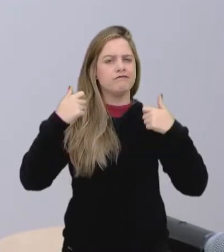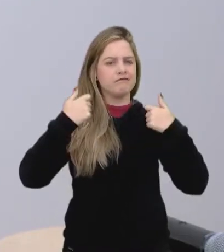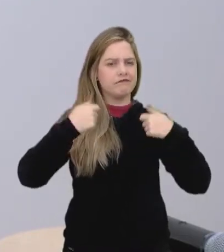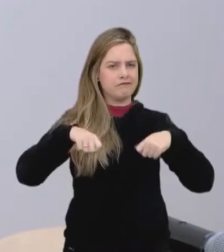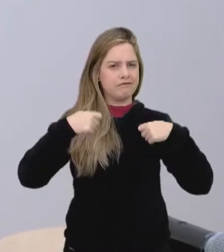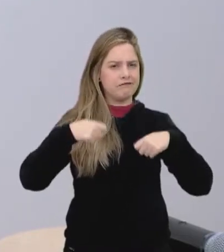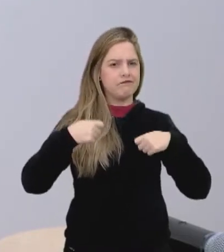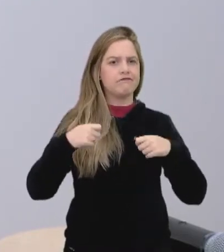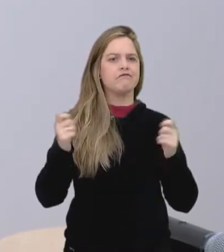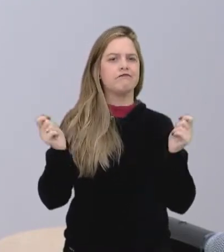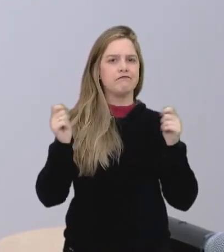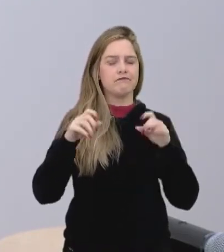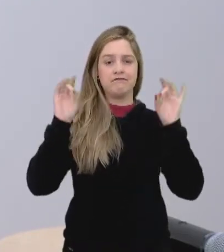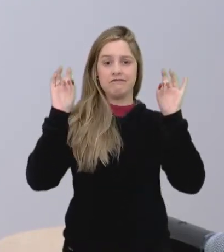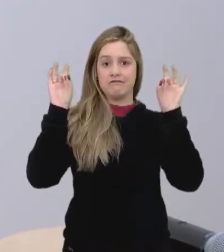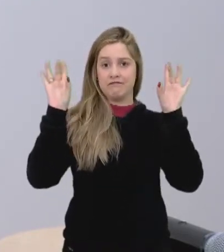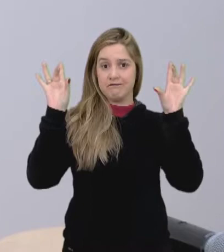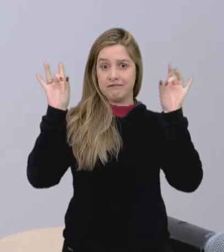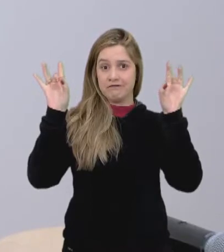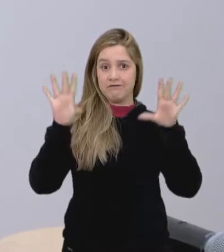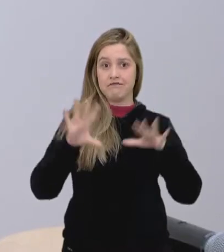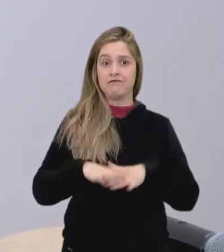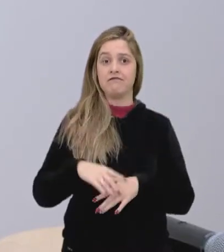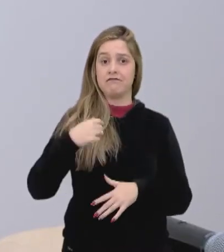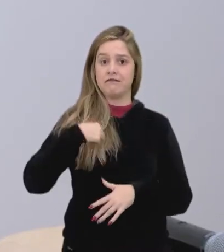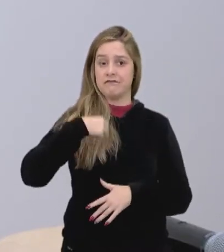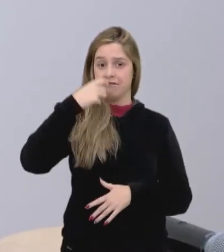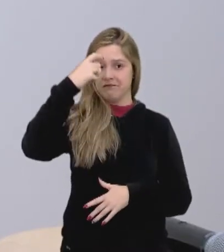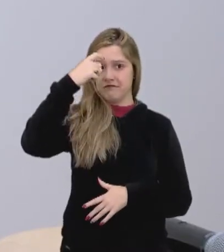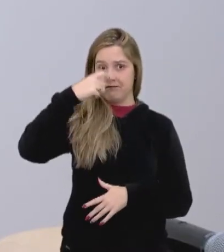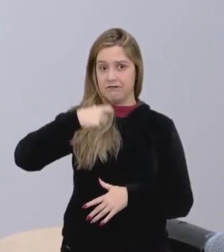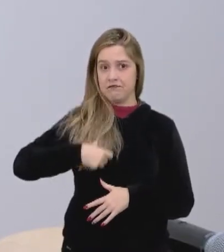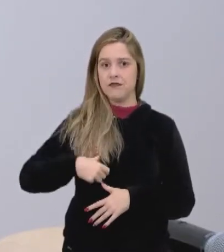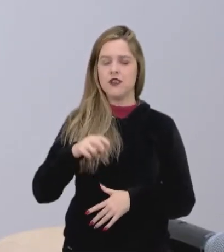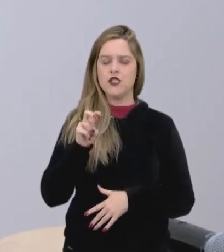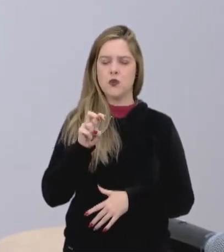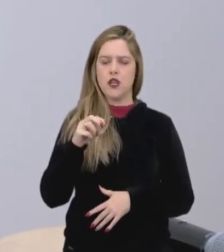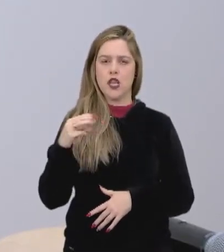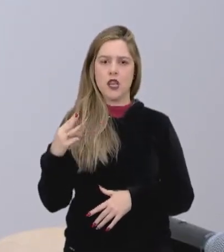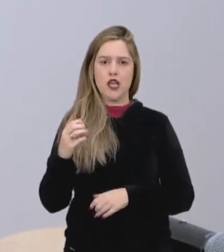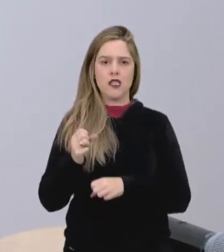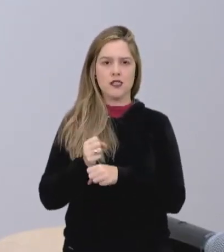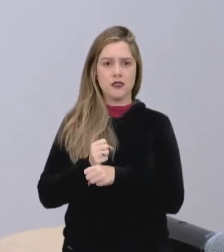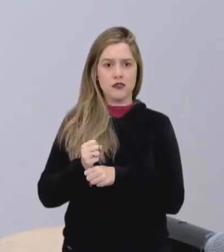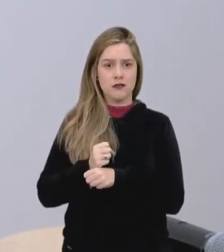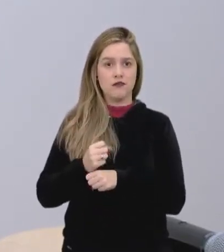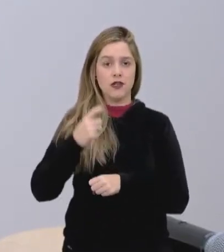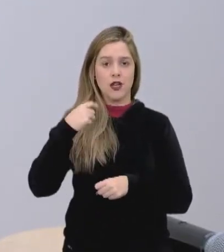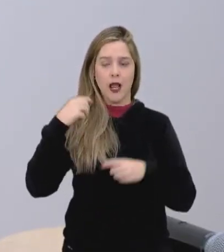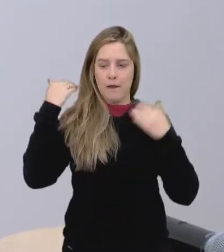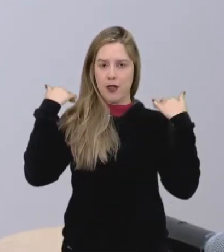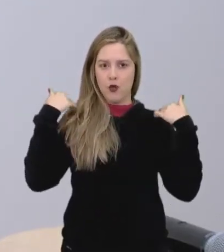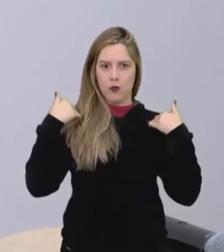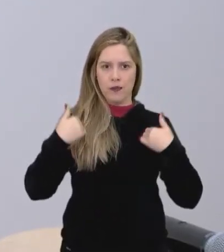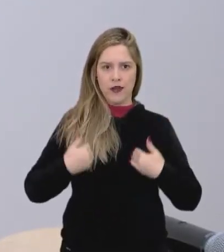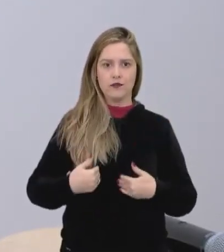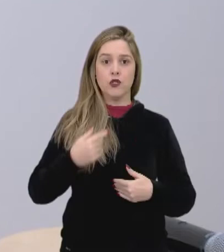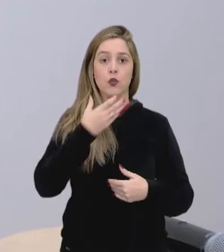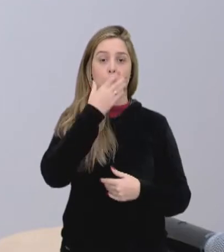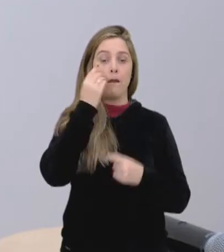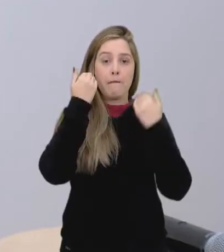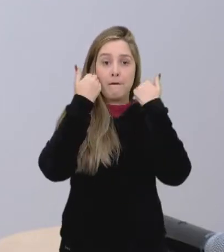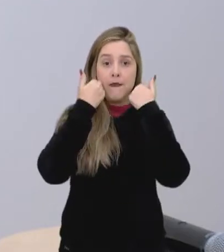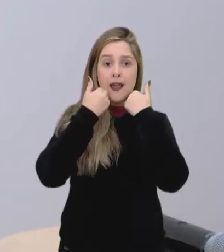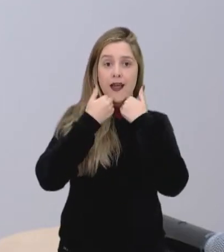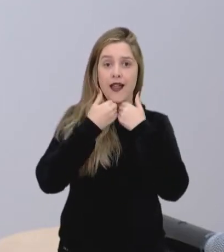necessidade especial. Portanto, eu sou um homem de 53 anos, tenho cabelos compridos, uso barba,